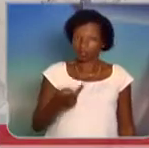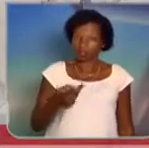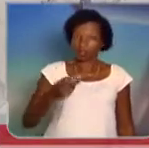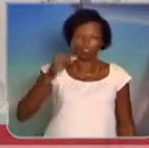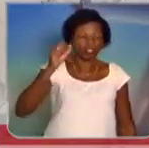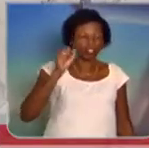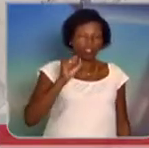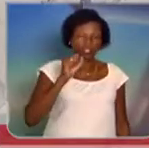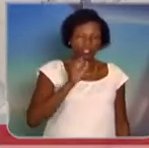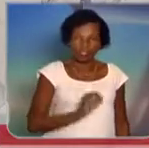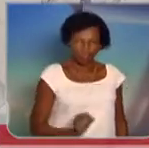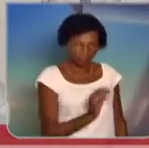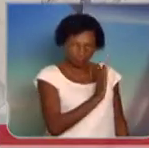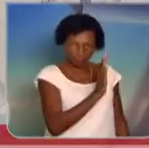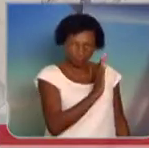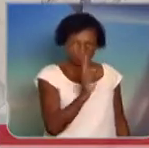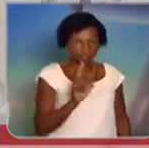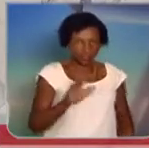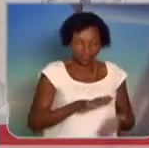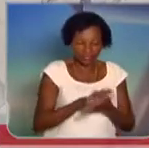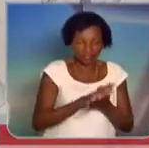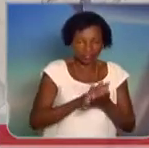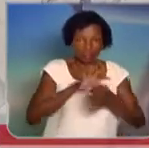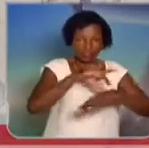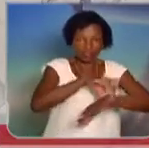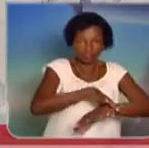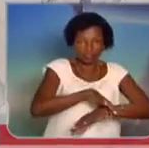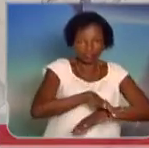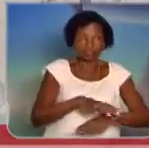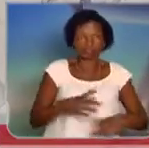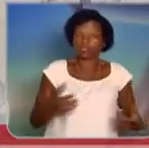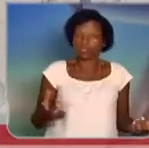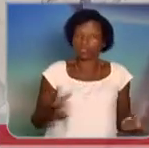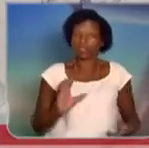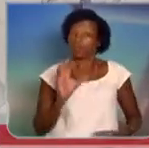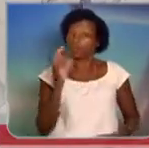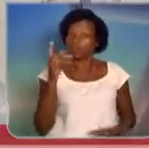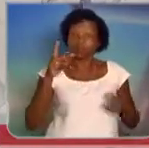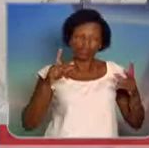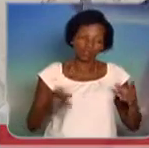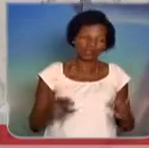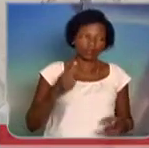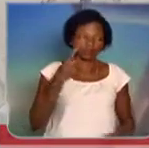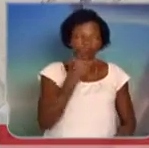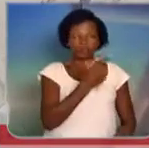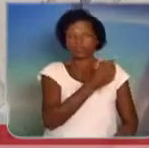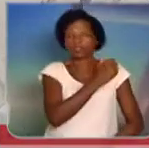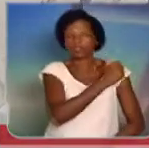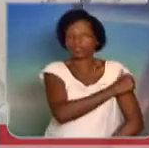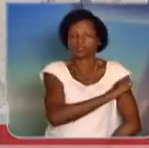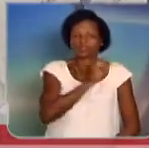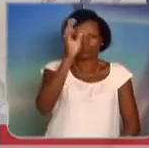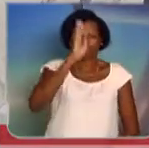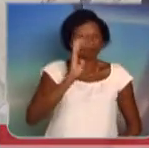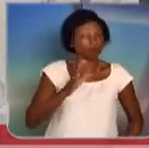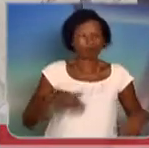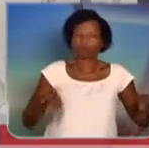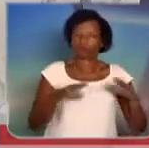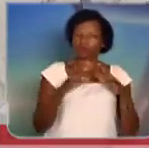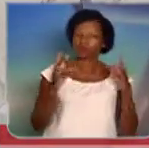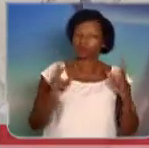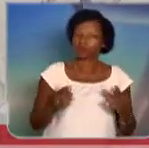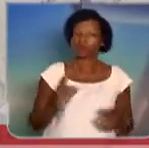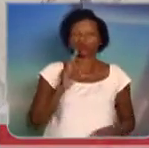segurança, nós chegamos nessa desgraça que está o Estado brasileiro. de norte a sul, crime organizado. Ontem mesmo mataram mais um